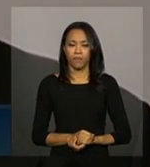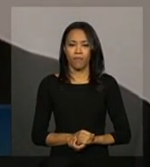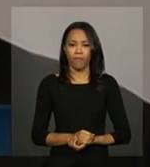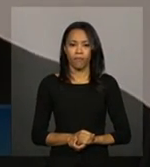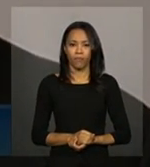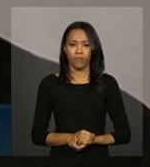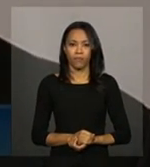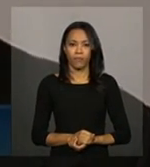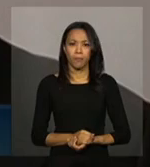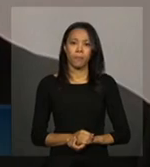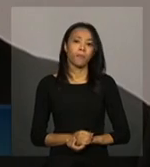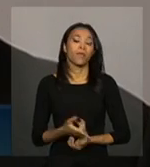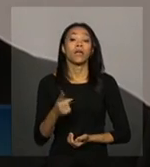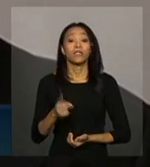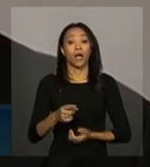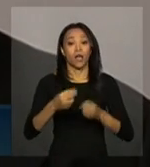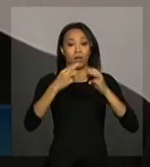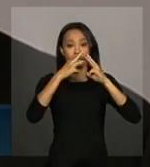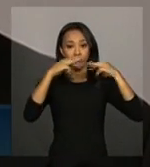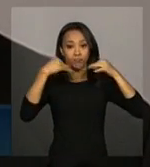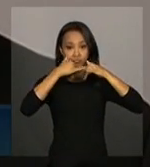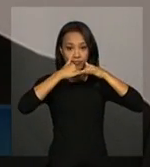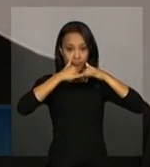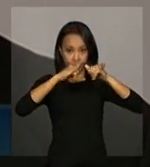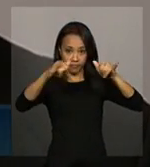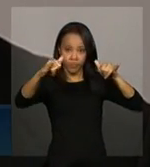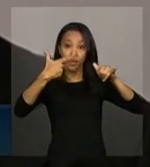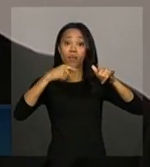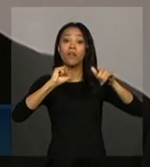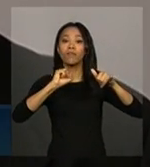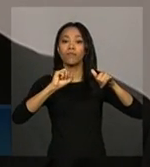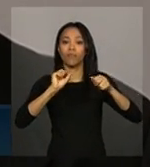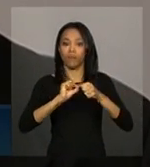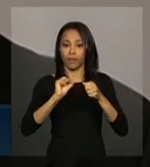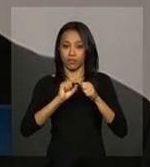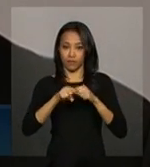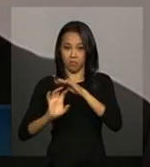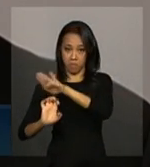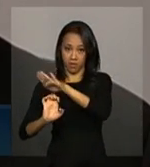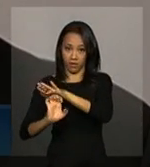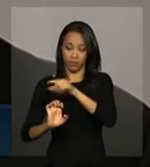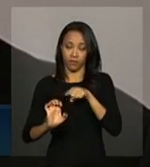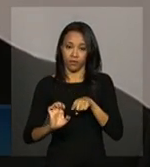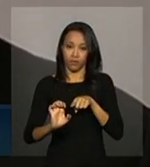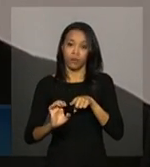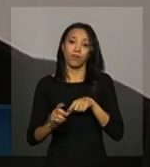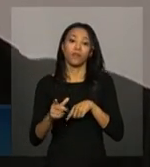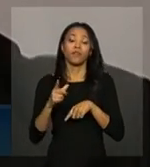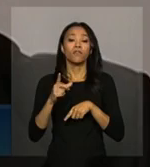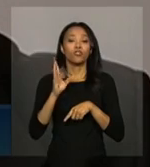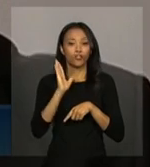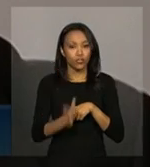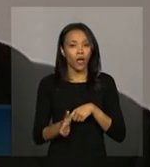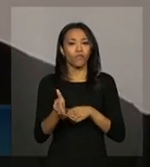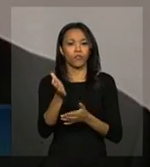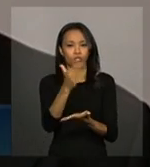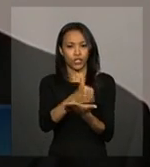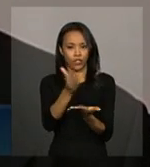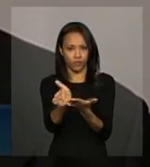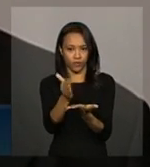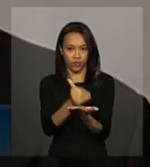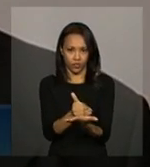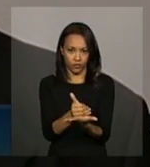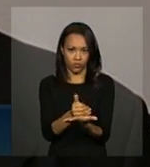Na linha de transmissão, nós temos... Foram divididos em alguns lotes.